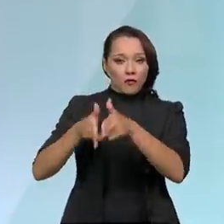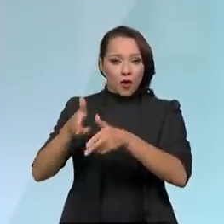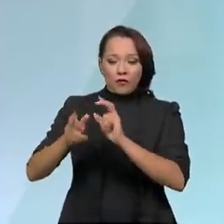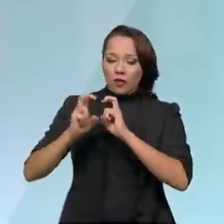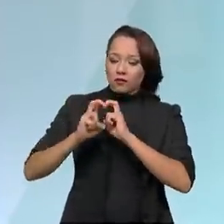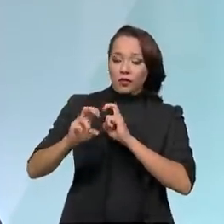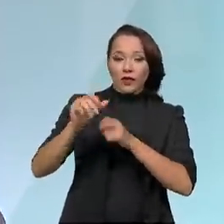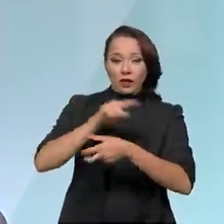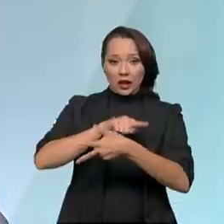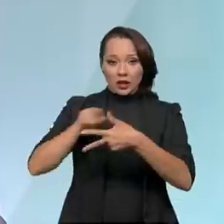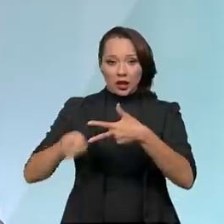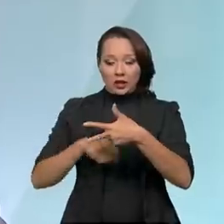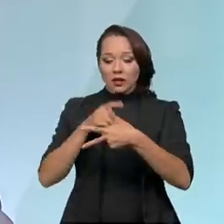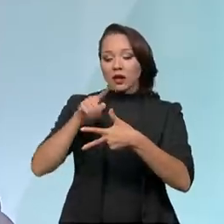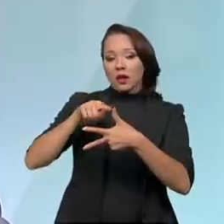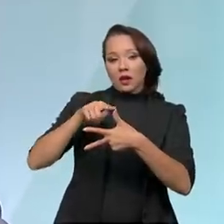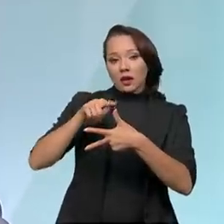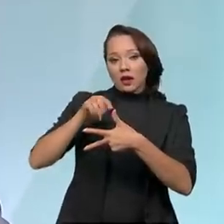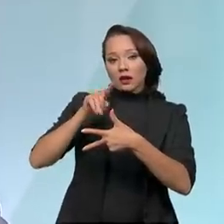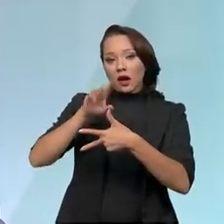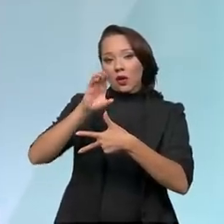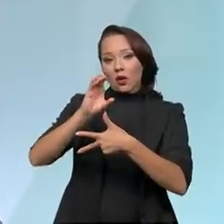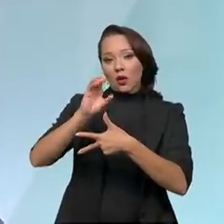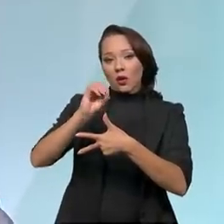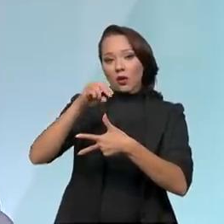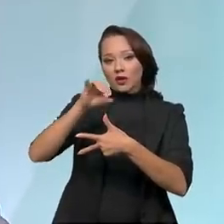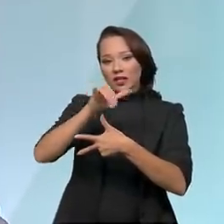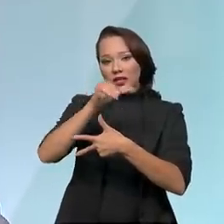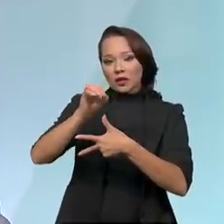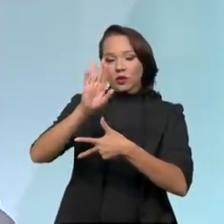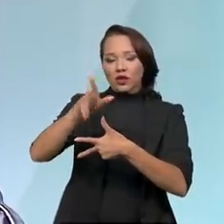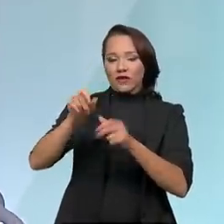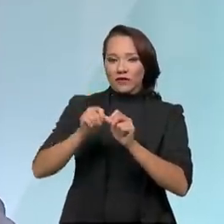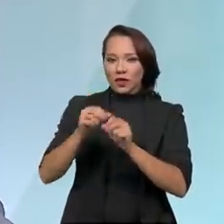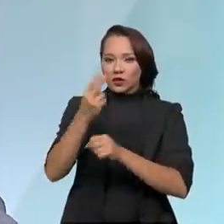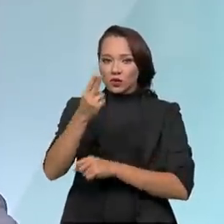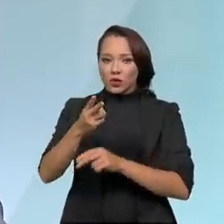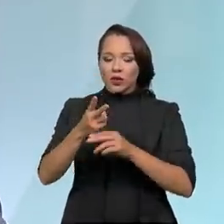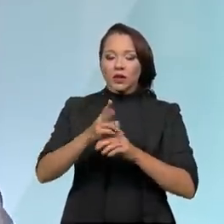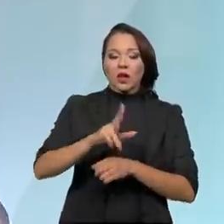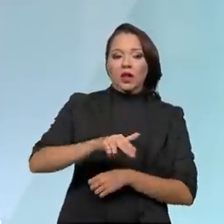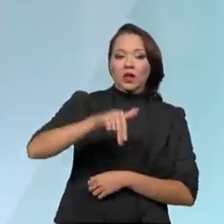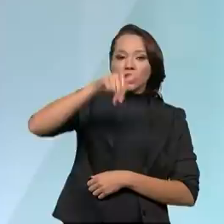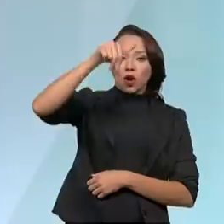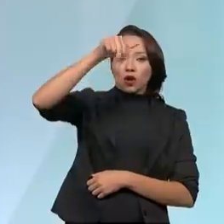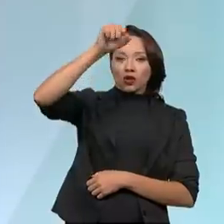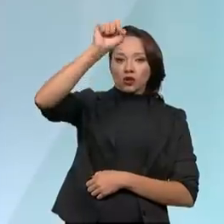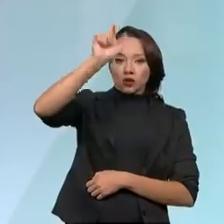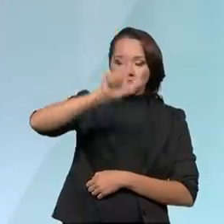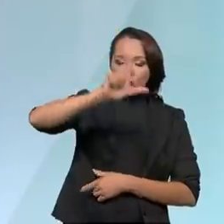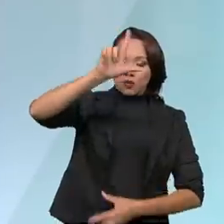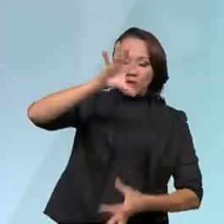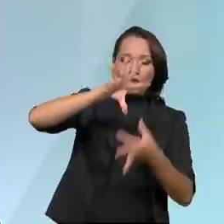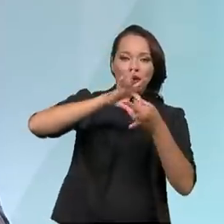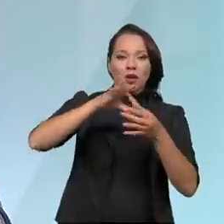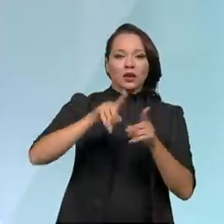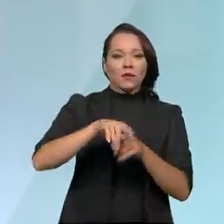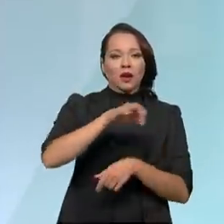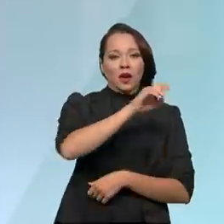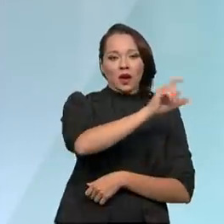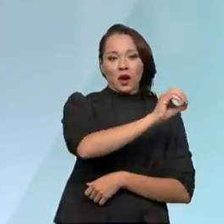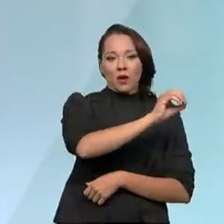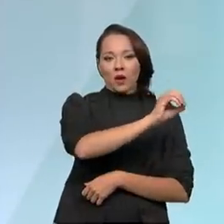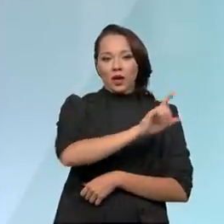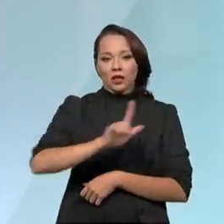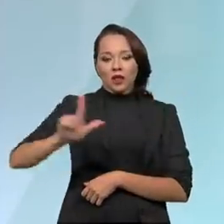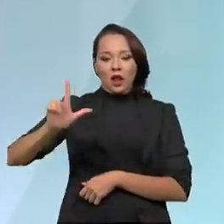três pilares. Um primeiro pilar das concessões. Nós já fizemos duas, a Ferrovia Norte-Sul e a Ferrovia de Integração Oeste-Leste. Estamos